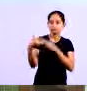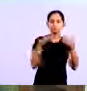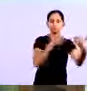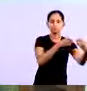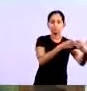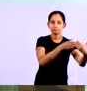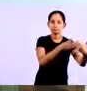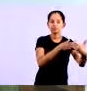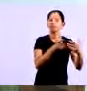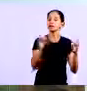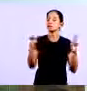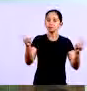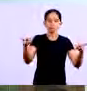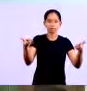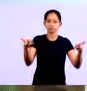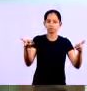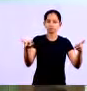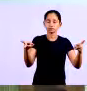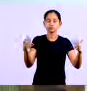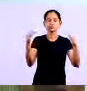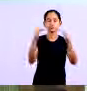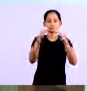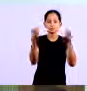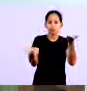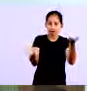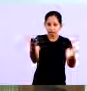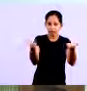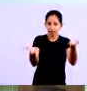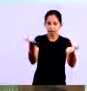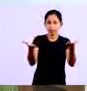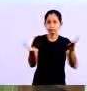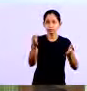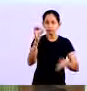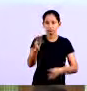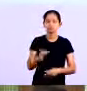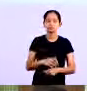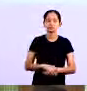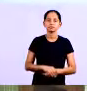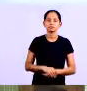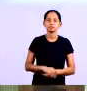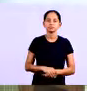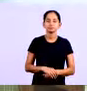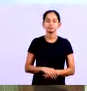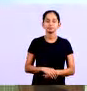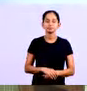controle aquilo que você tem que produzir ou aquilo que você tem que manter ali em estoque tá então